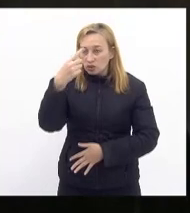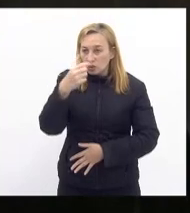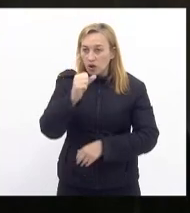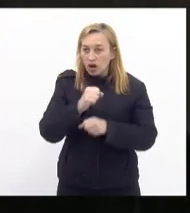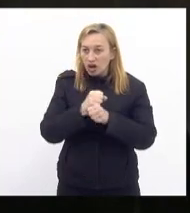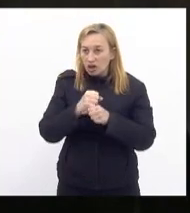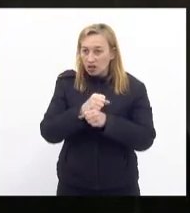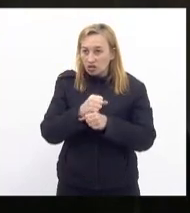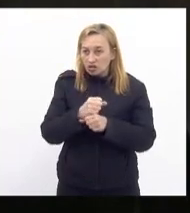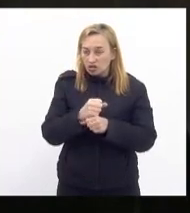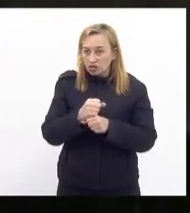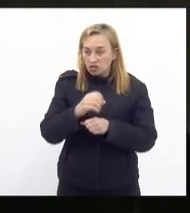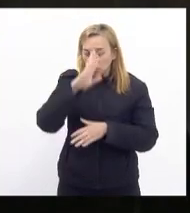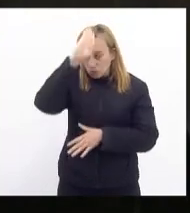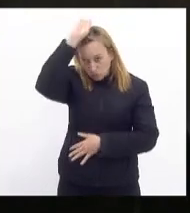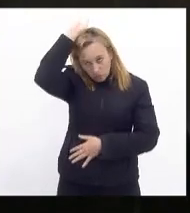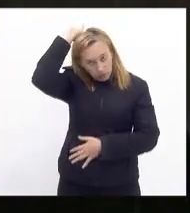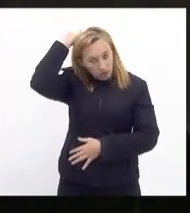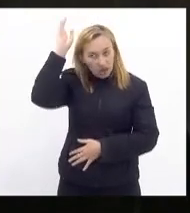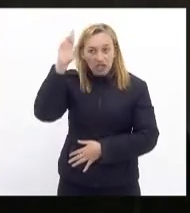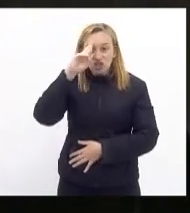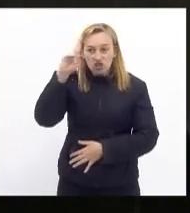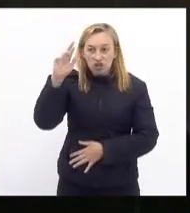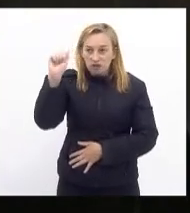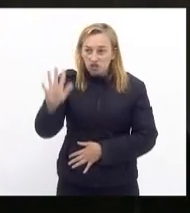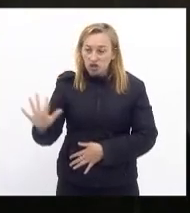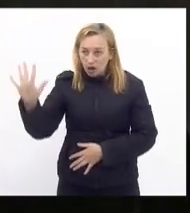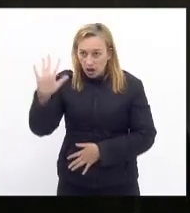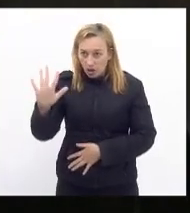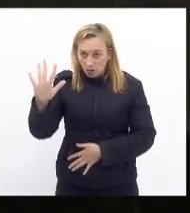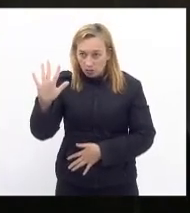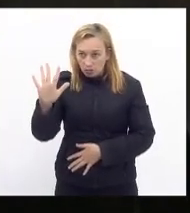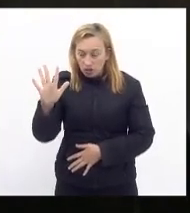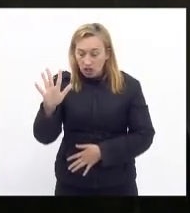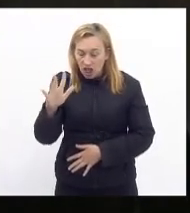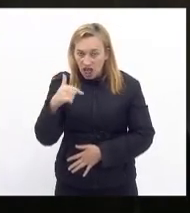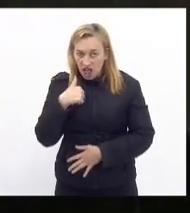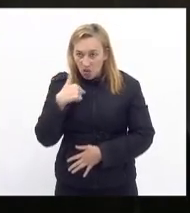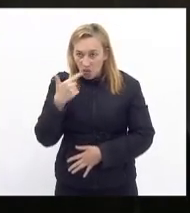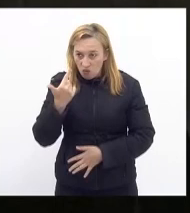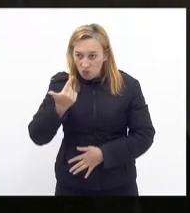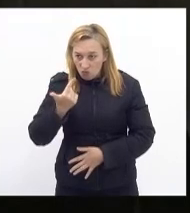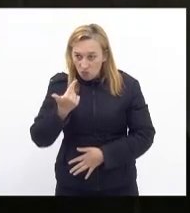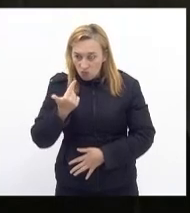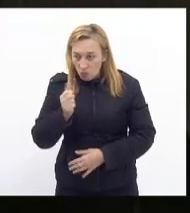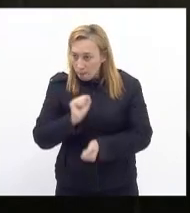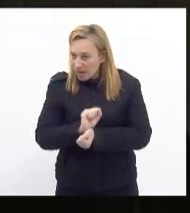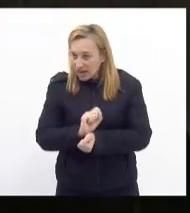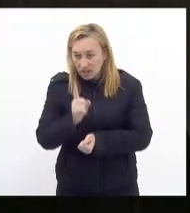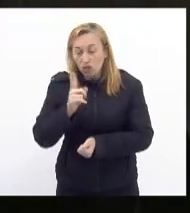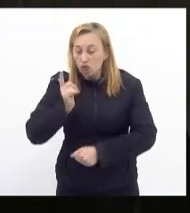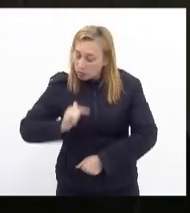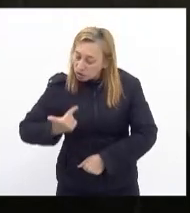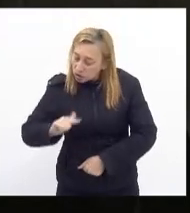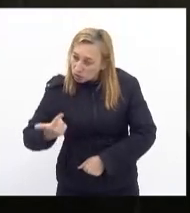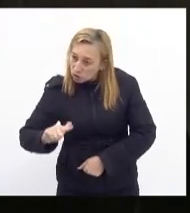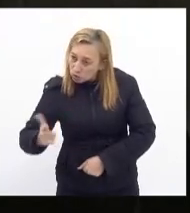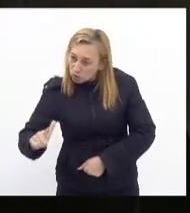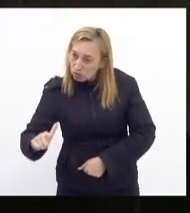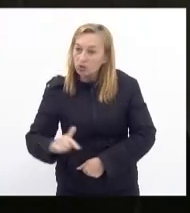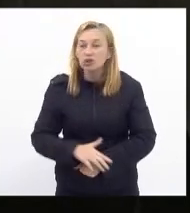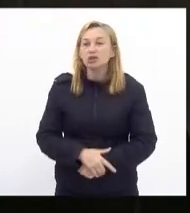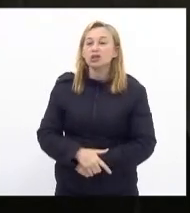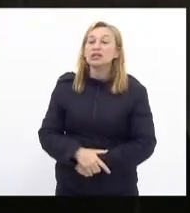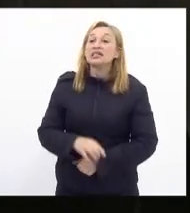hoje é comandante geral não vou me cansar de repetir hoje é comandante geral tá